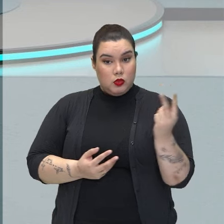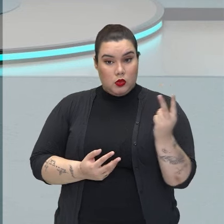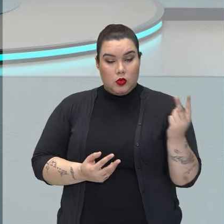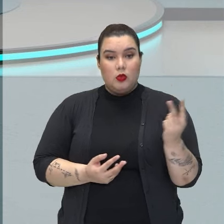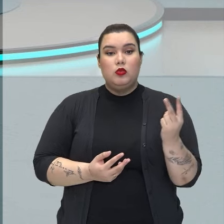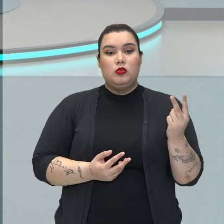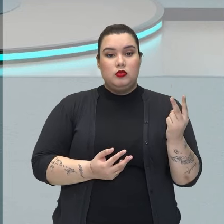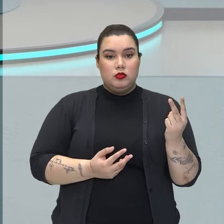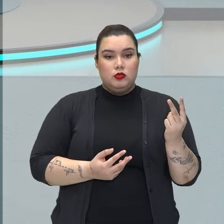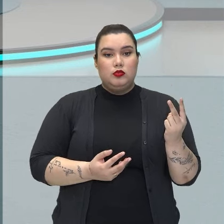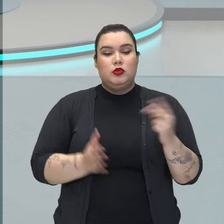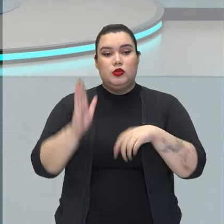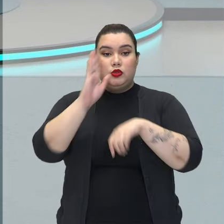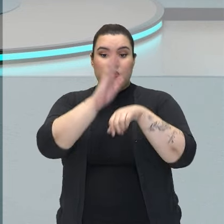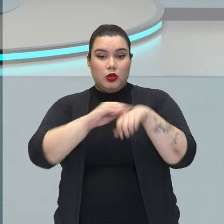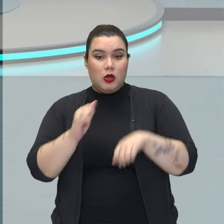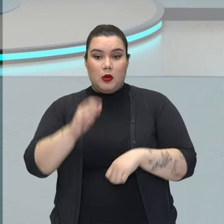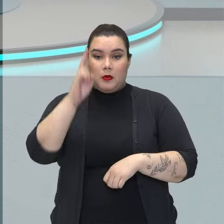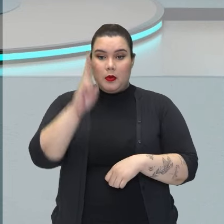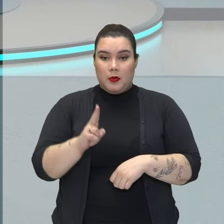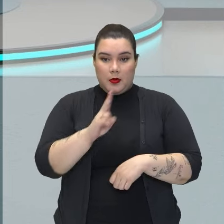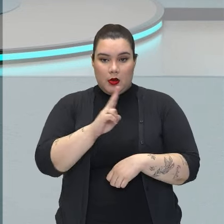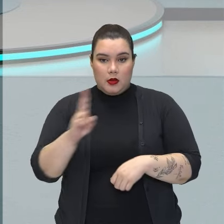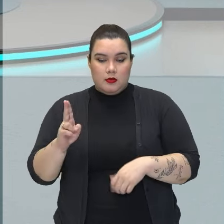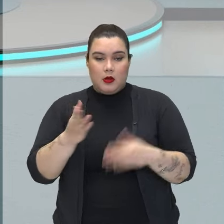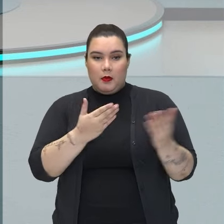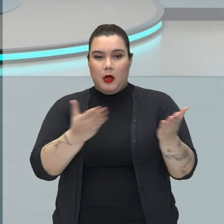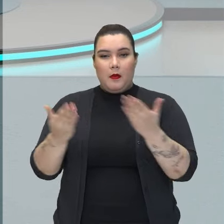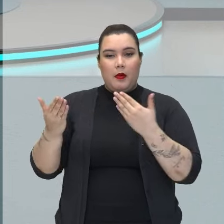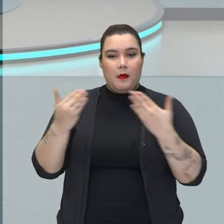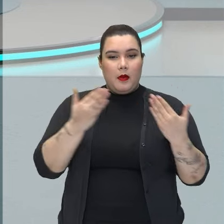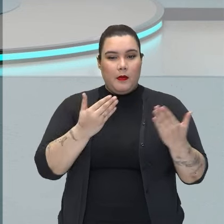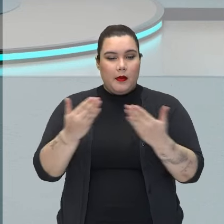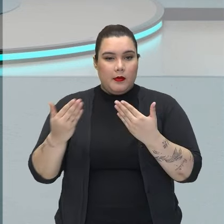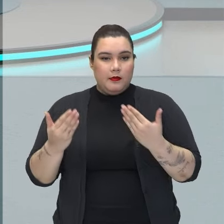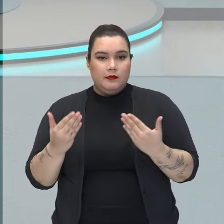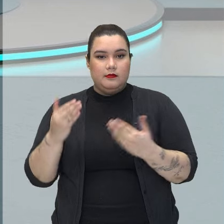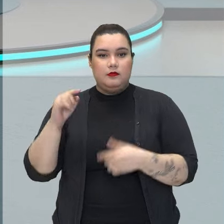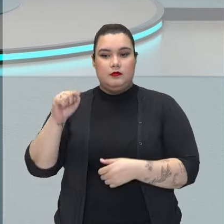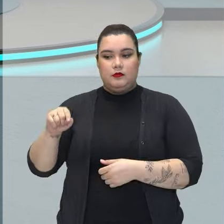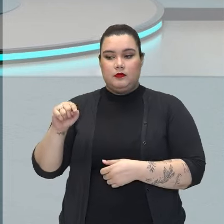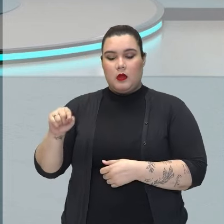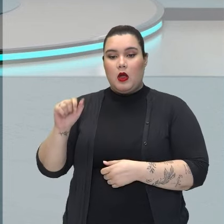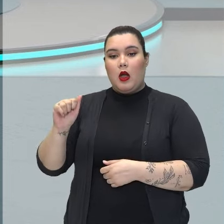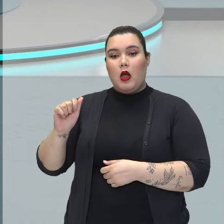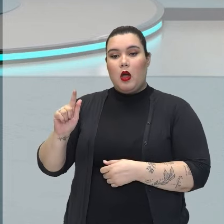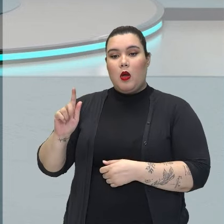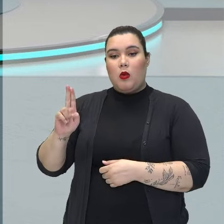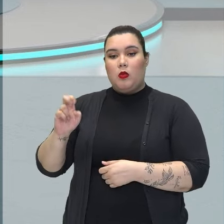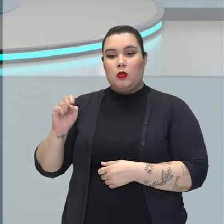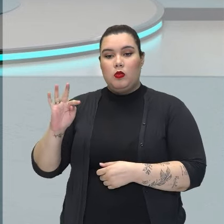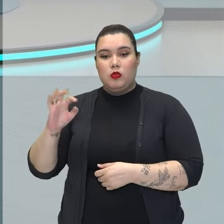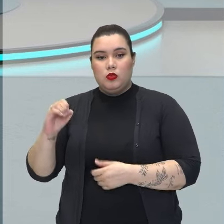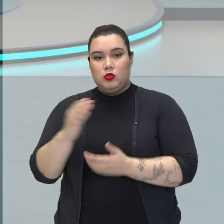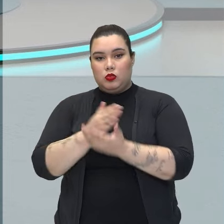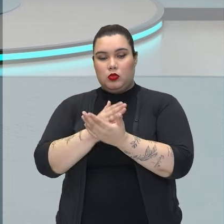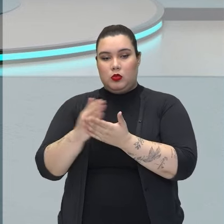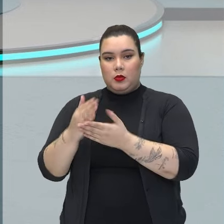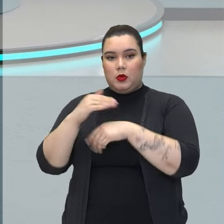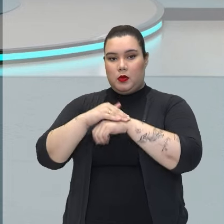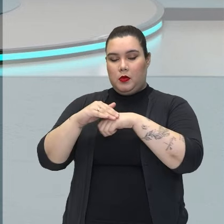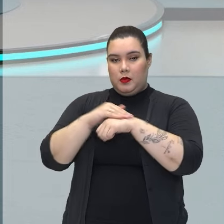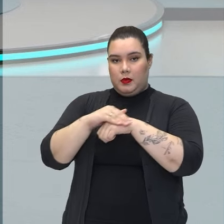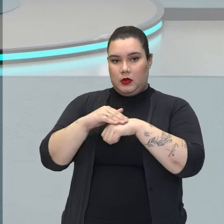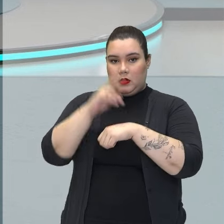chamam o padre. E durante essa conversa, Augusto ali vai ter um diálogo com o padre. O padre querendo